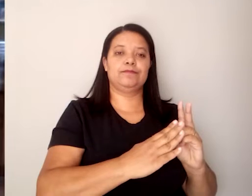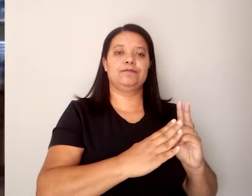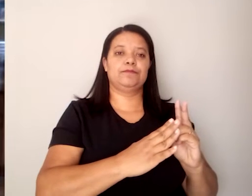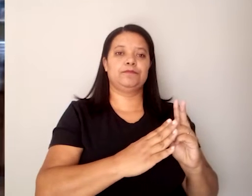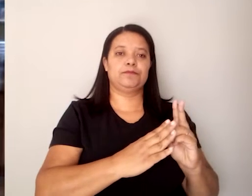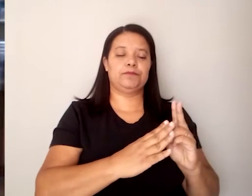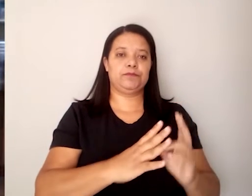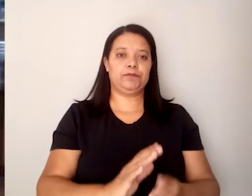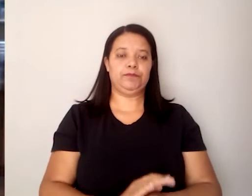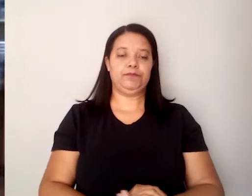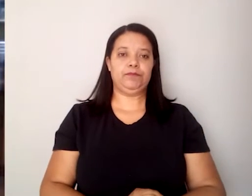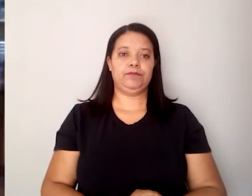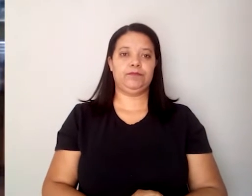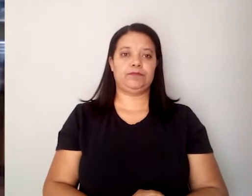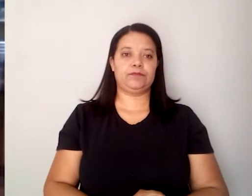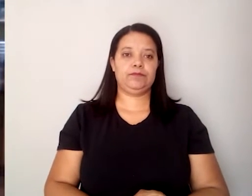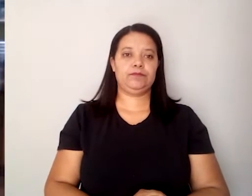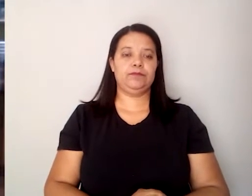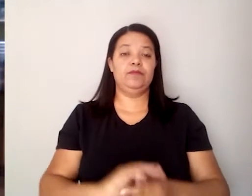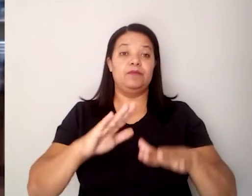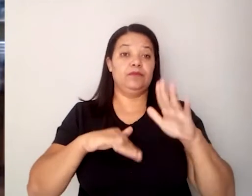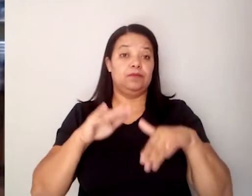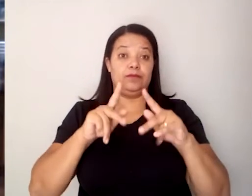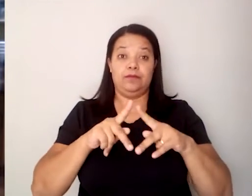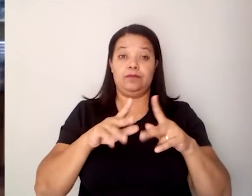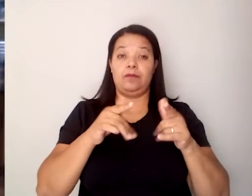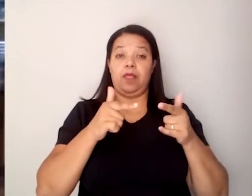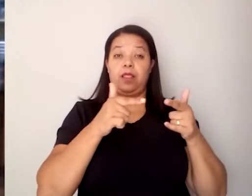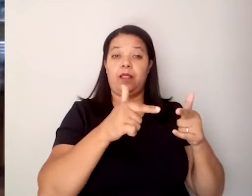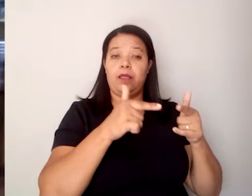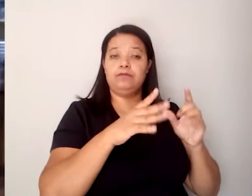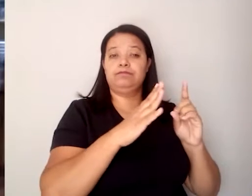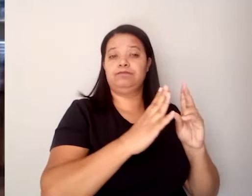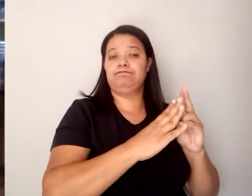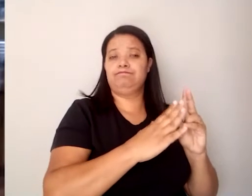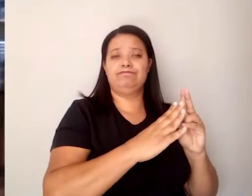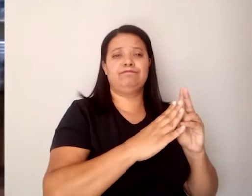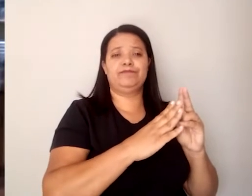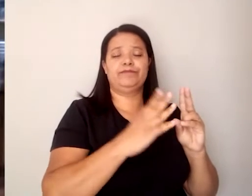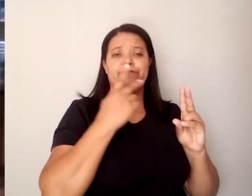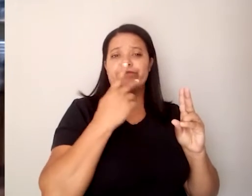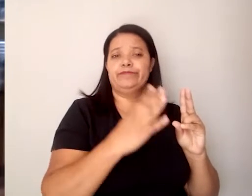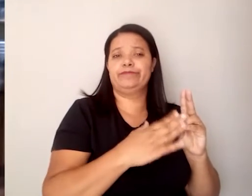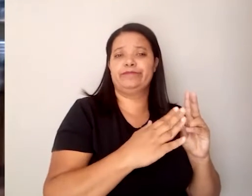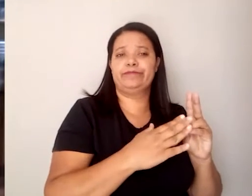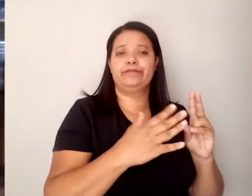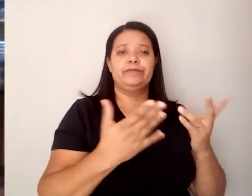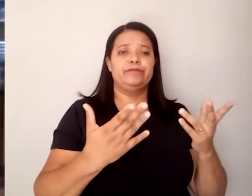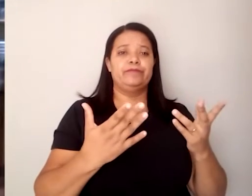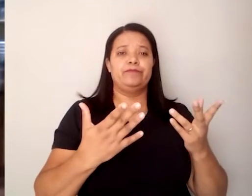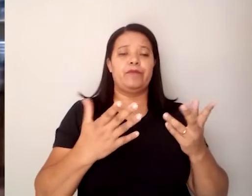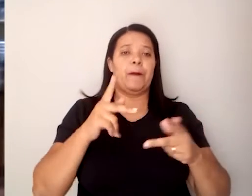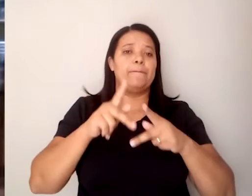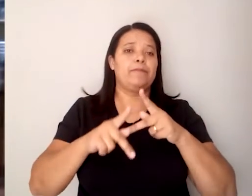sentido com a banalização. Então, falar índio, falar povo